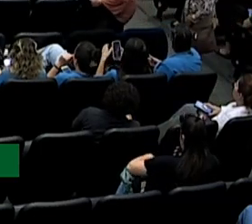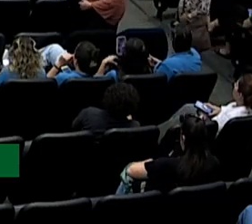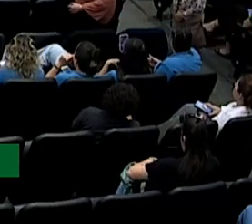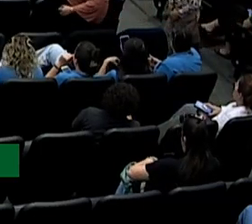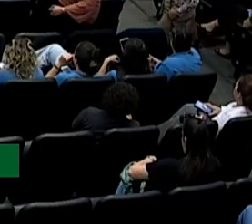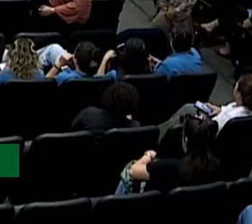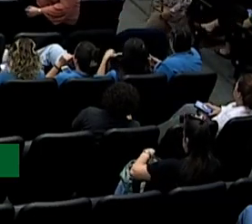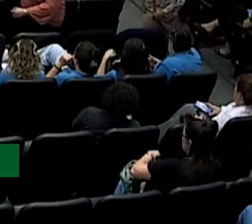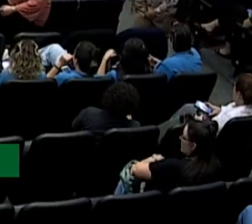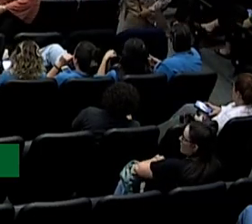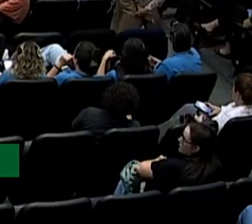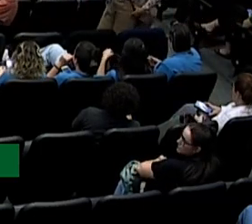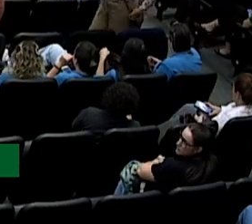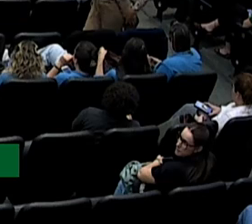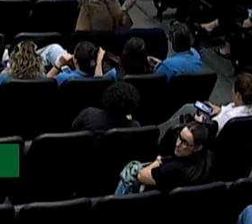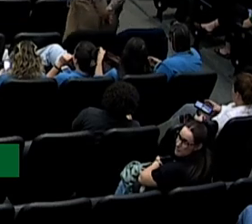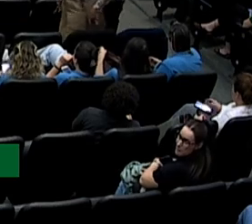todos.